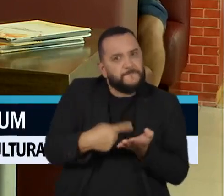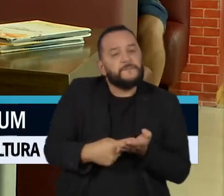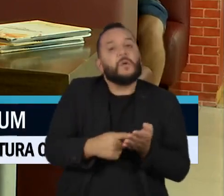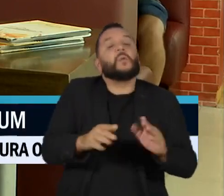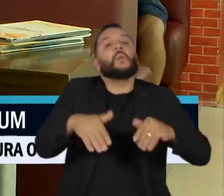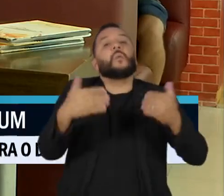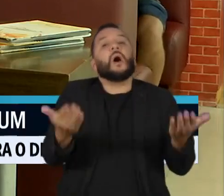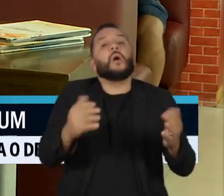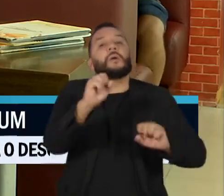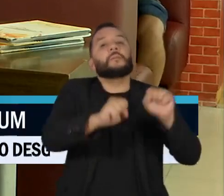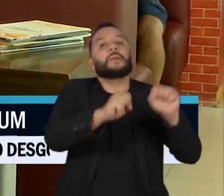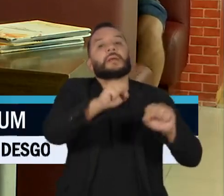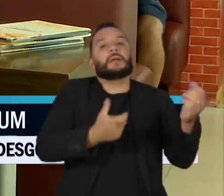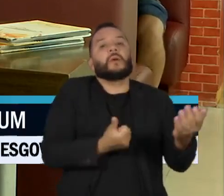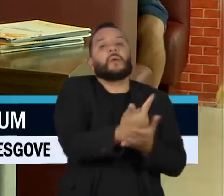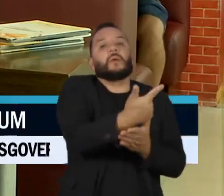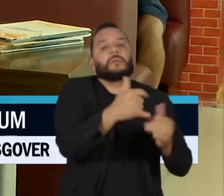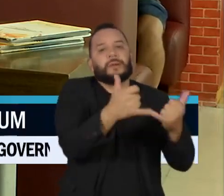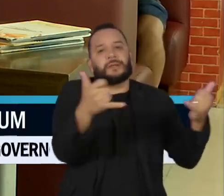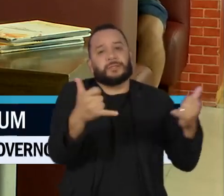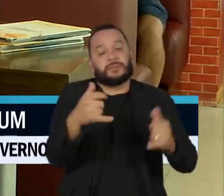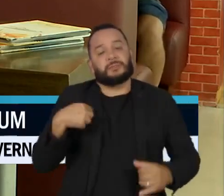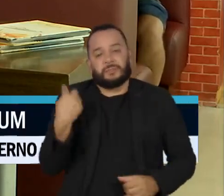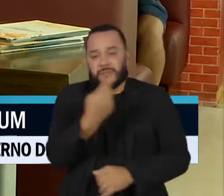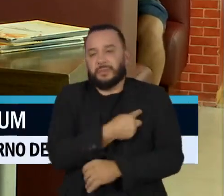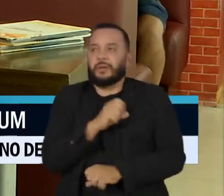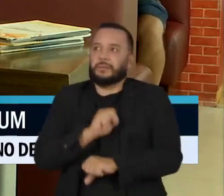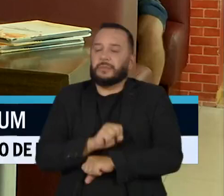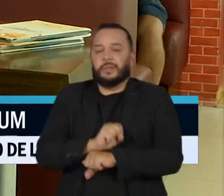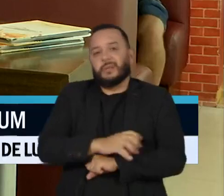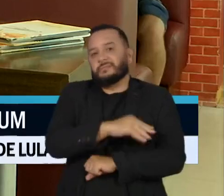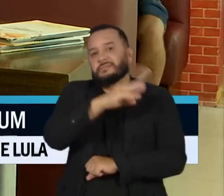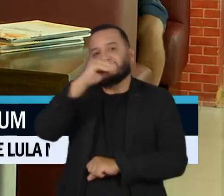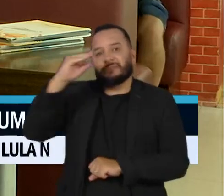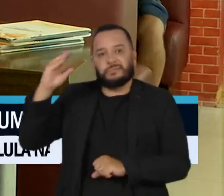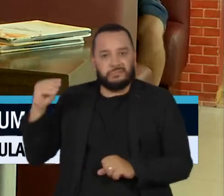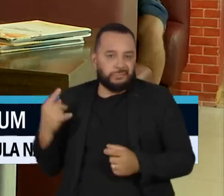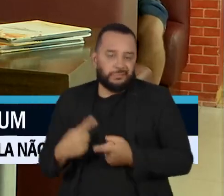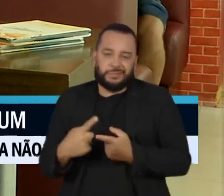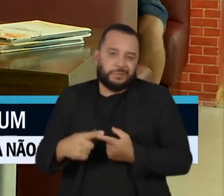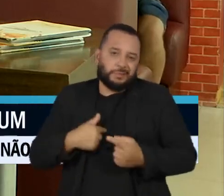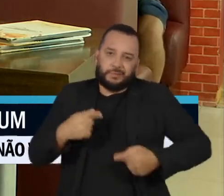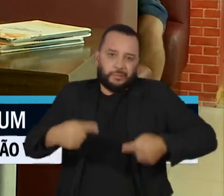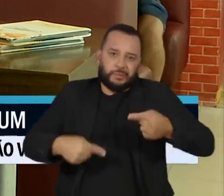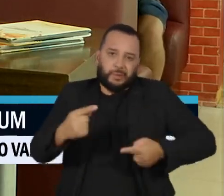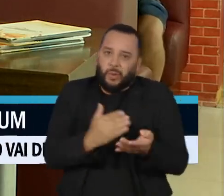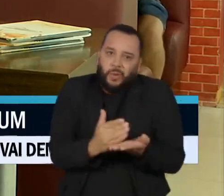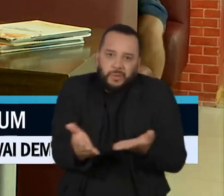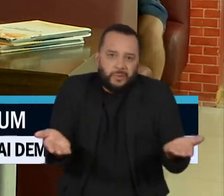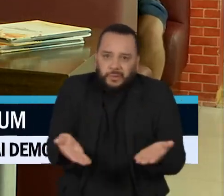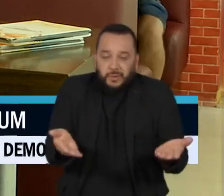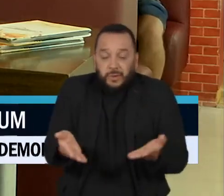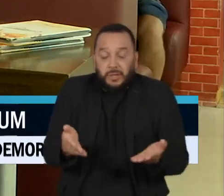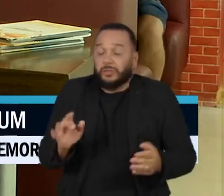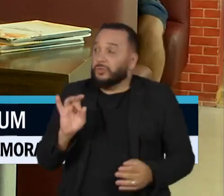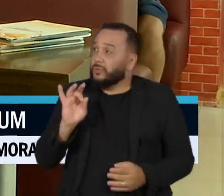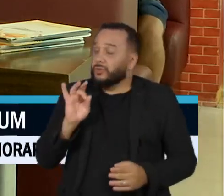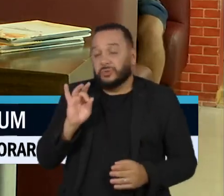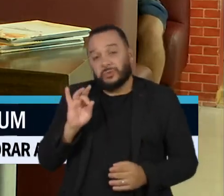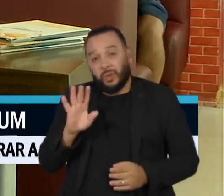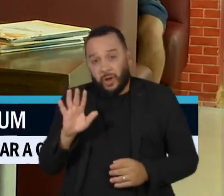um pouco mais, porque as discussões ainda são iniciais e a estimativa é que essa oferta esteja disponível